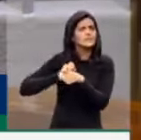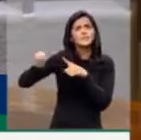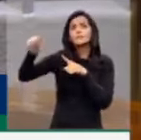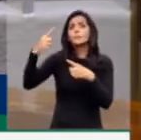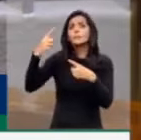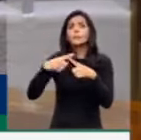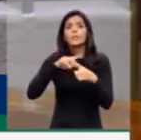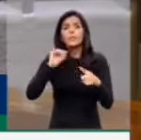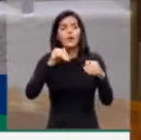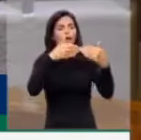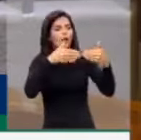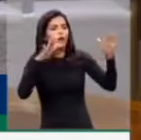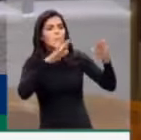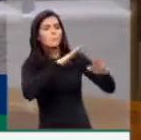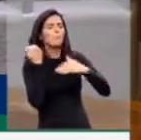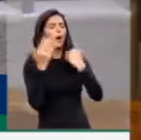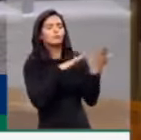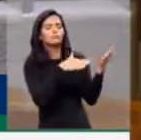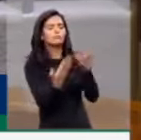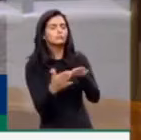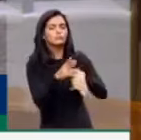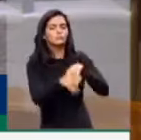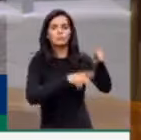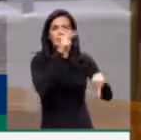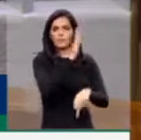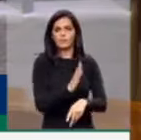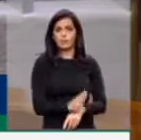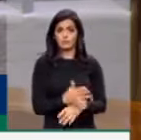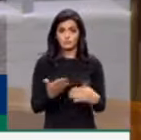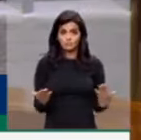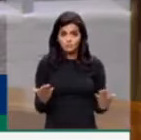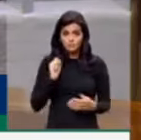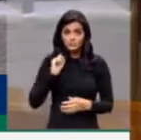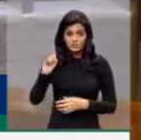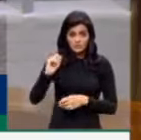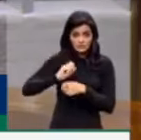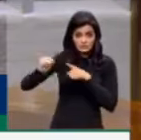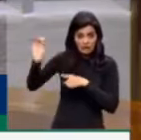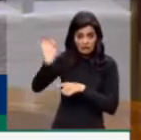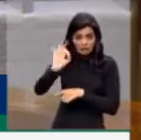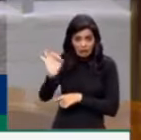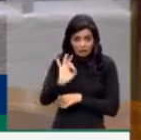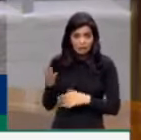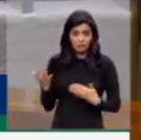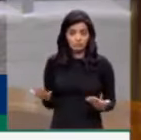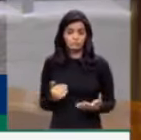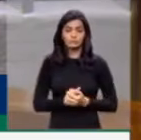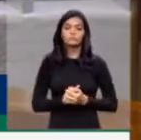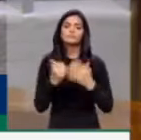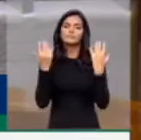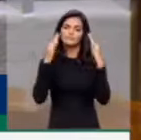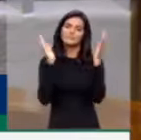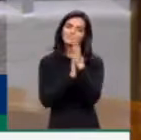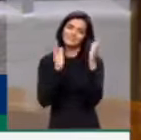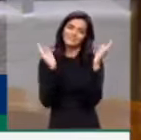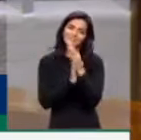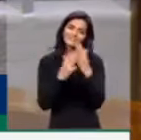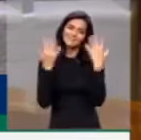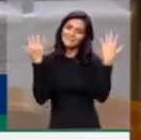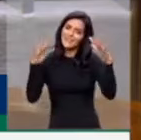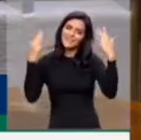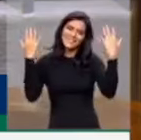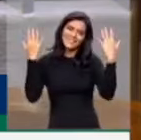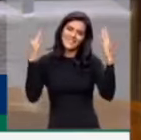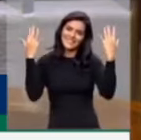portas da morte ao povo brasileiro. E quero aqui terminar dando parabéns ao querido presidente Lula. Parabéns,